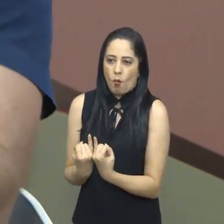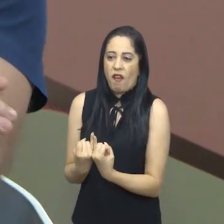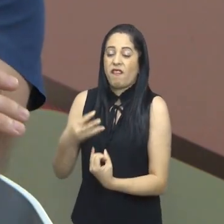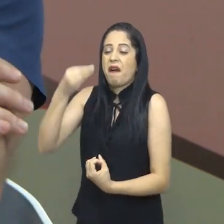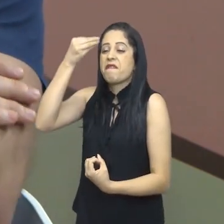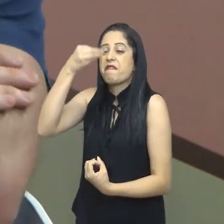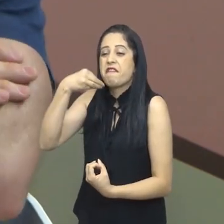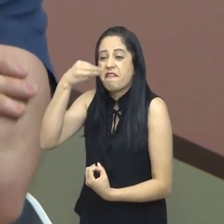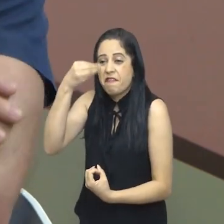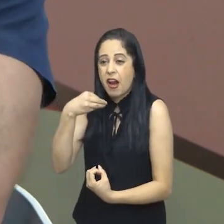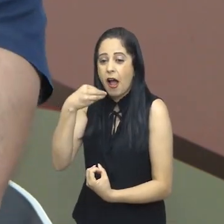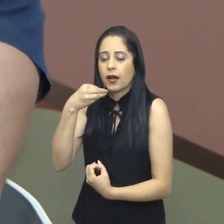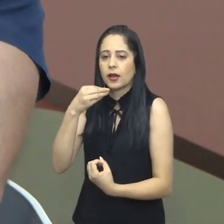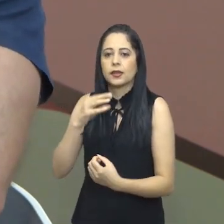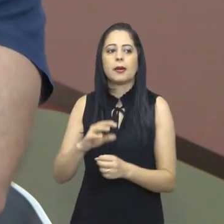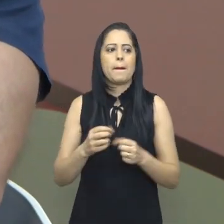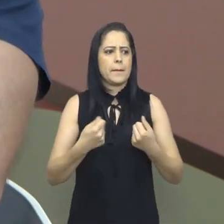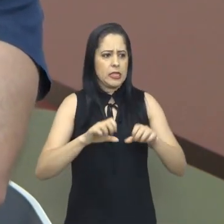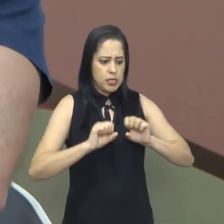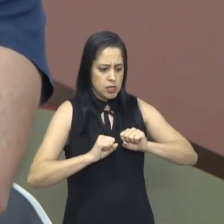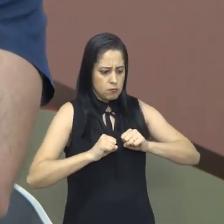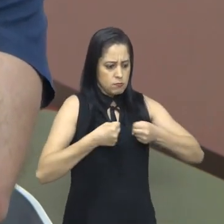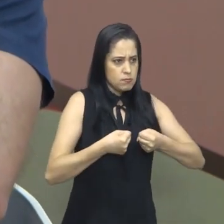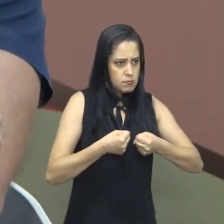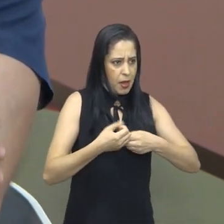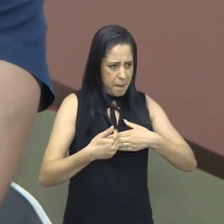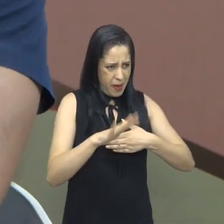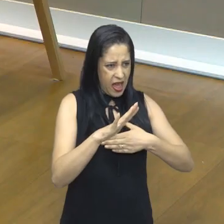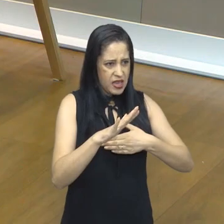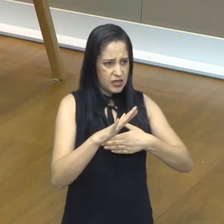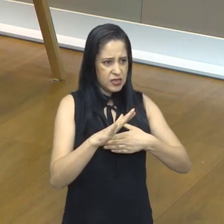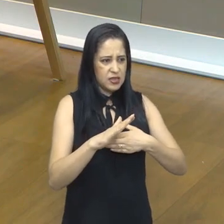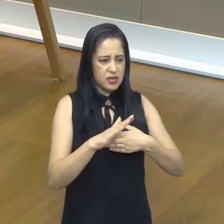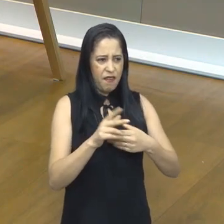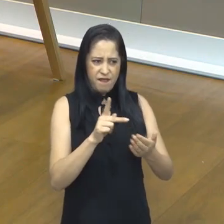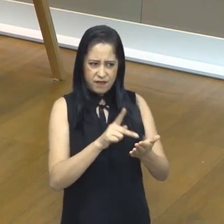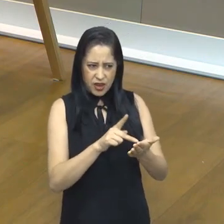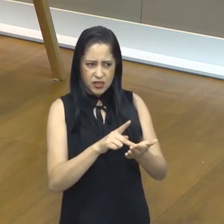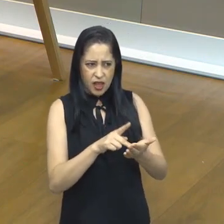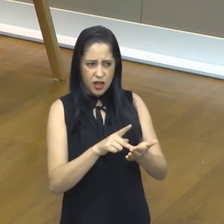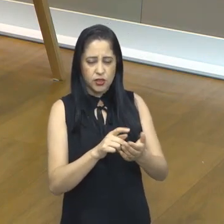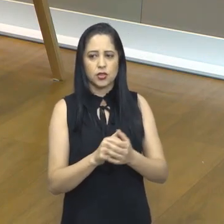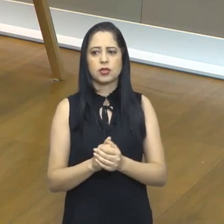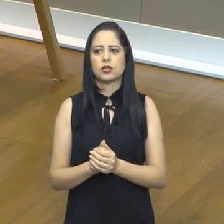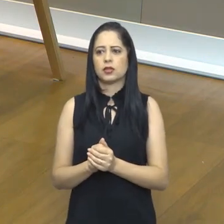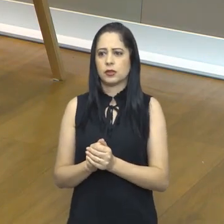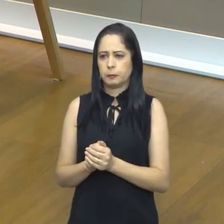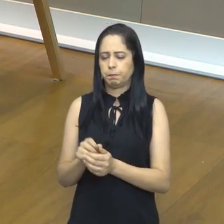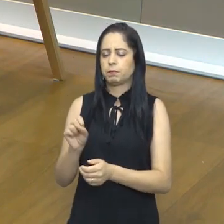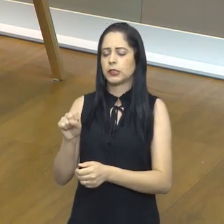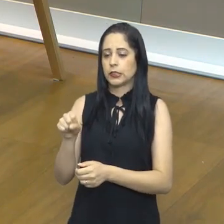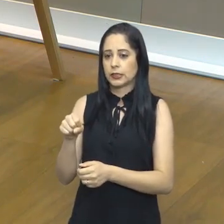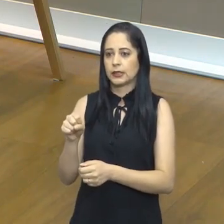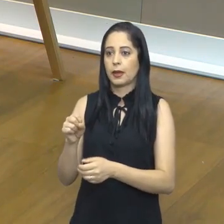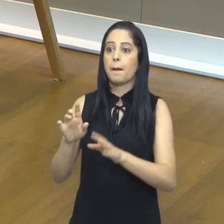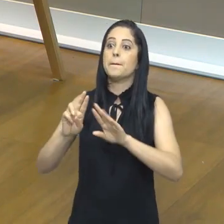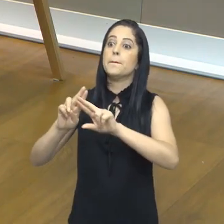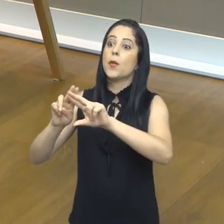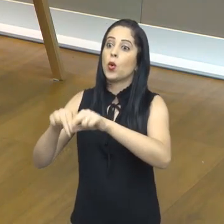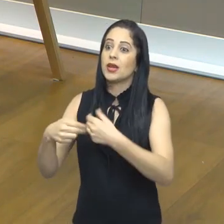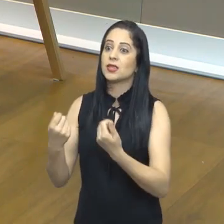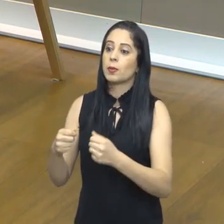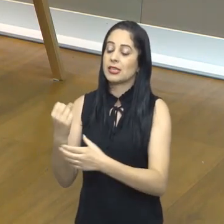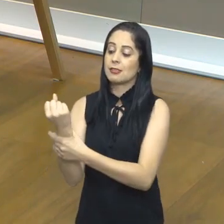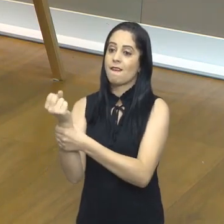magrinha do ponto de vista de músculo, ela fica frágil, fica fraca. O esforço é maior para dar conta das demandas que ela fazia antes de ficar fraquinha, no